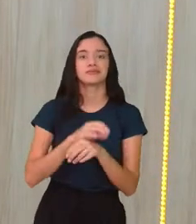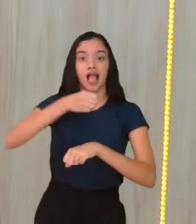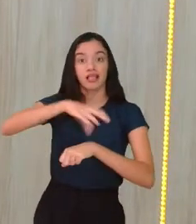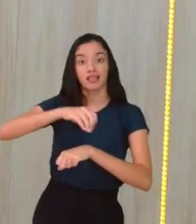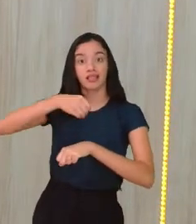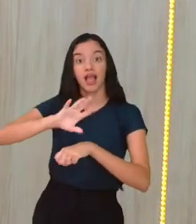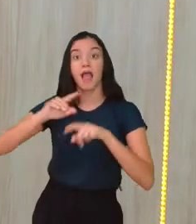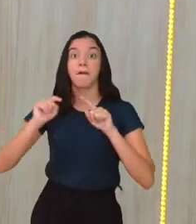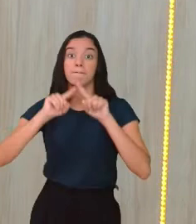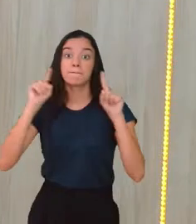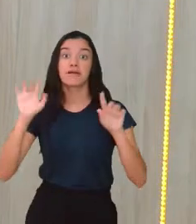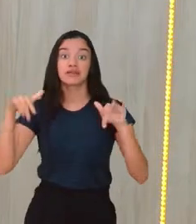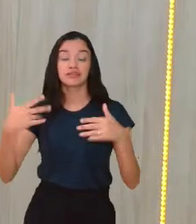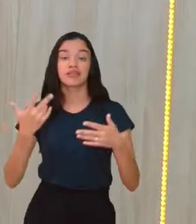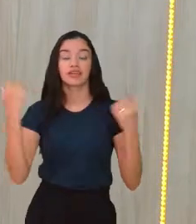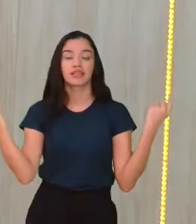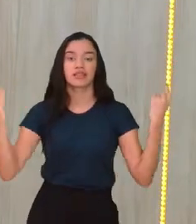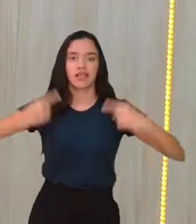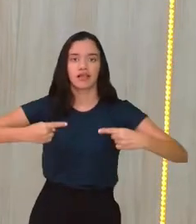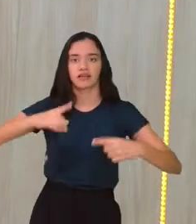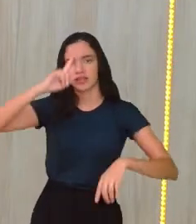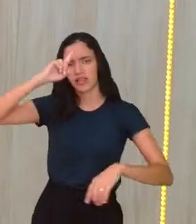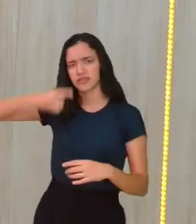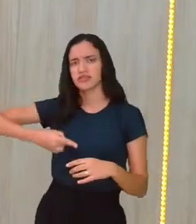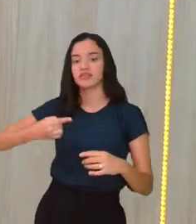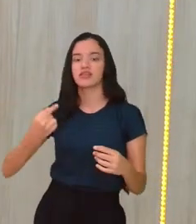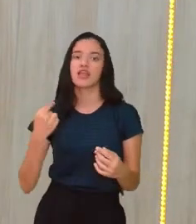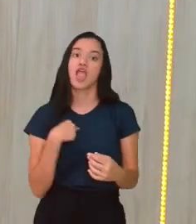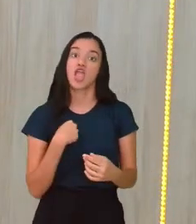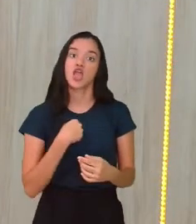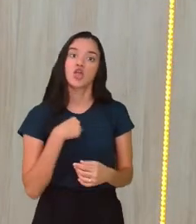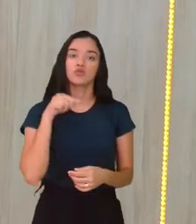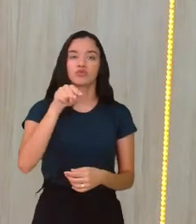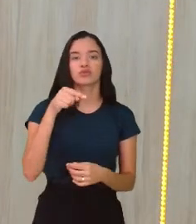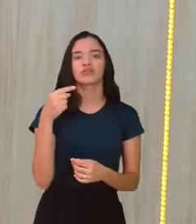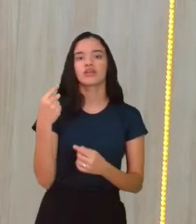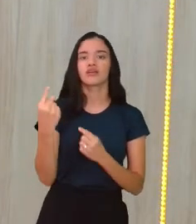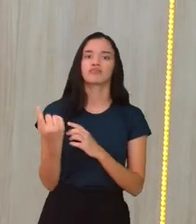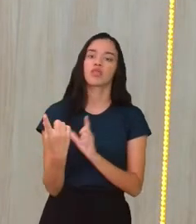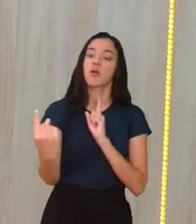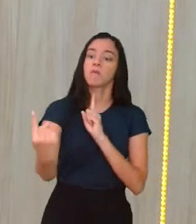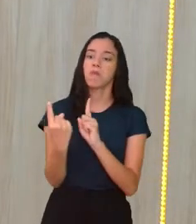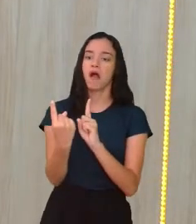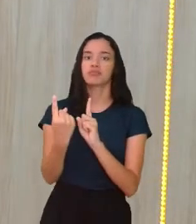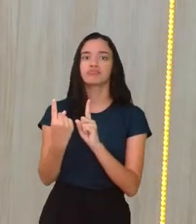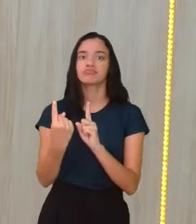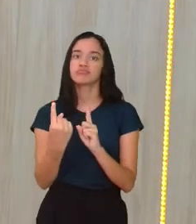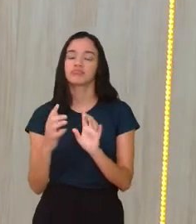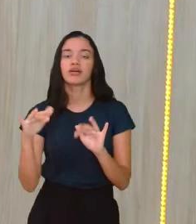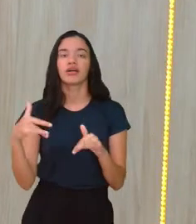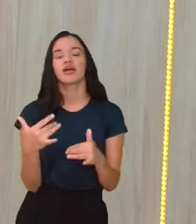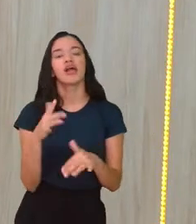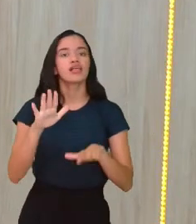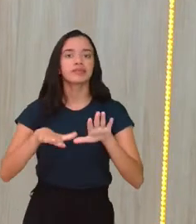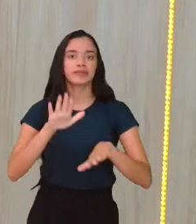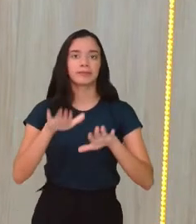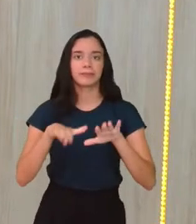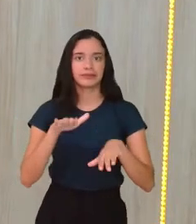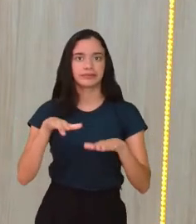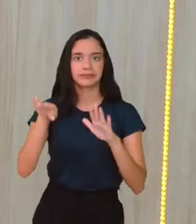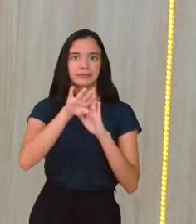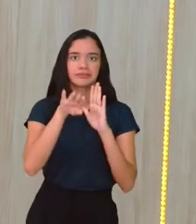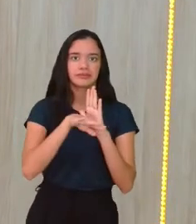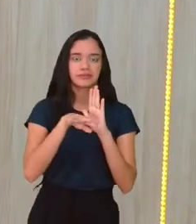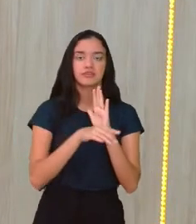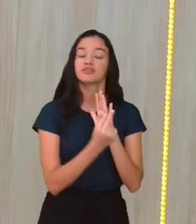quem decide a parada sou eu e você. Então, depende exclusivamente do indivíduo. Então, aí a gente fala das modalidades